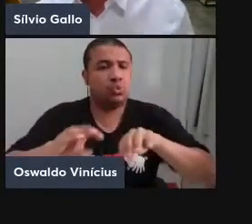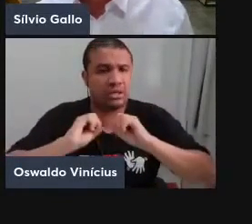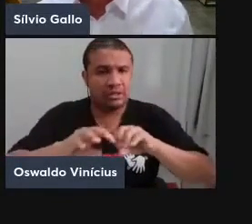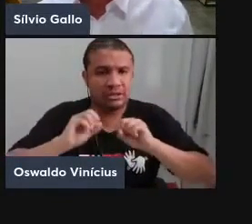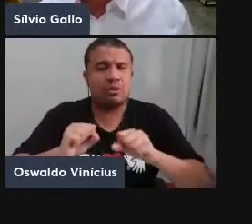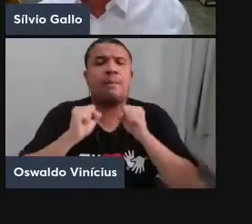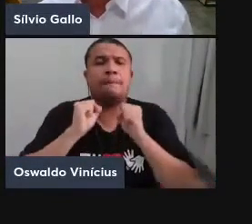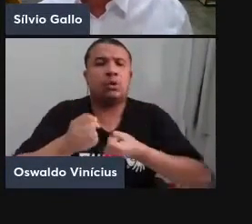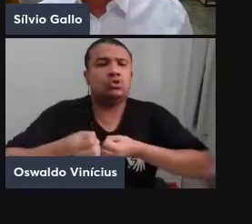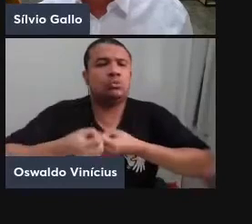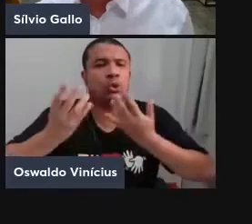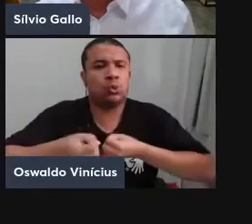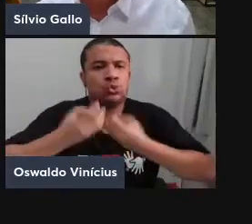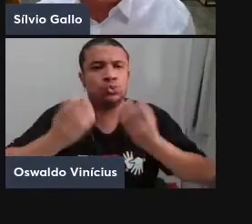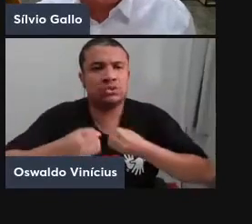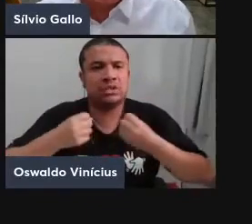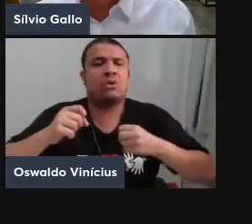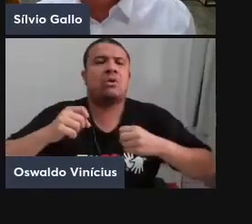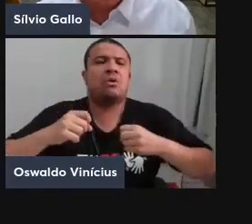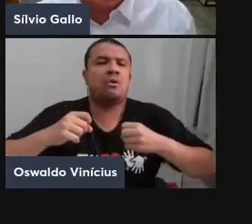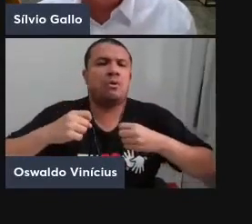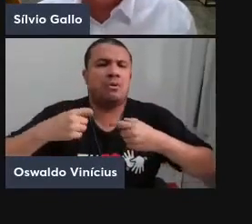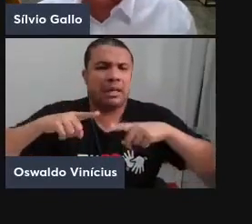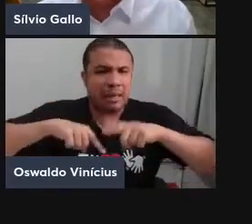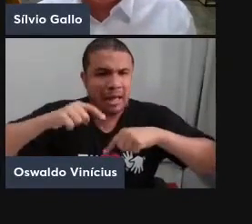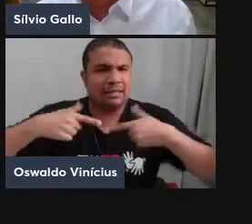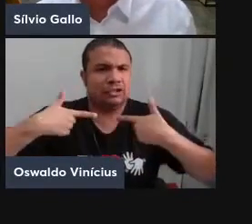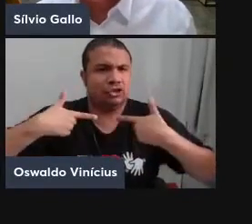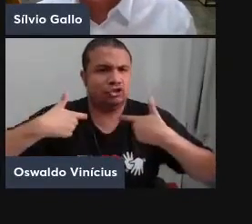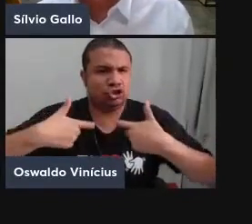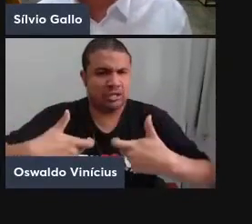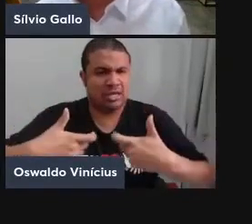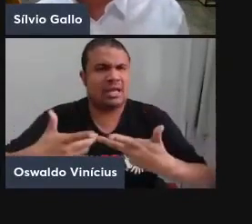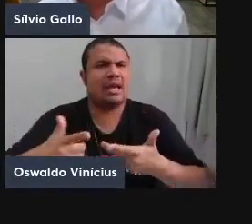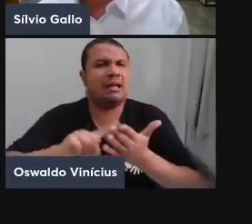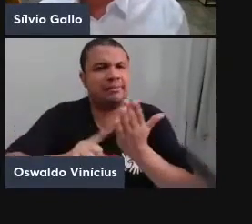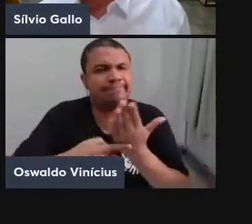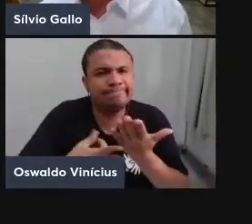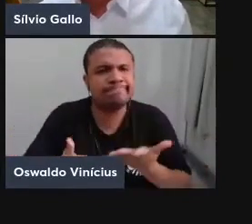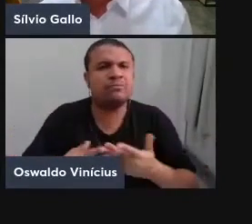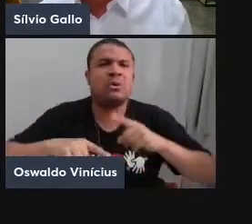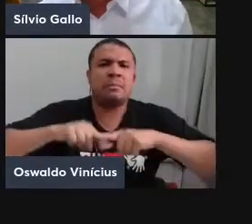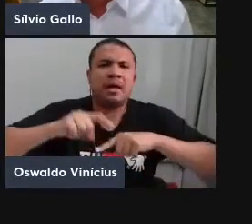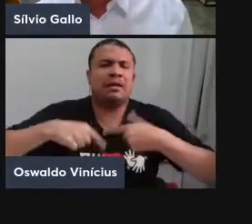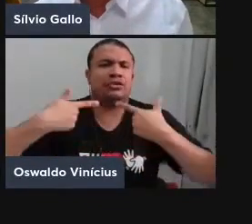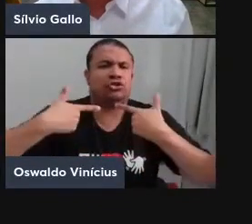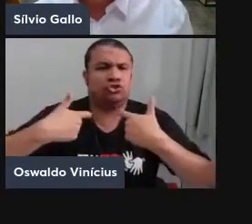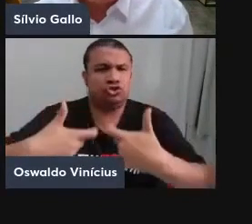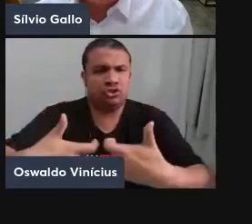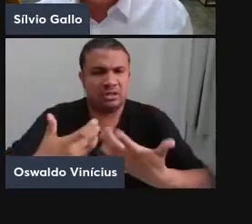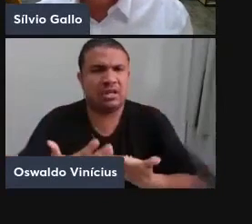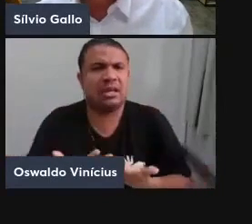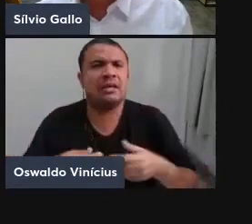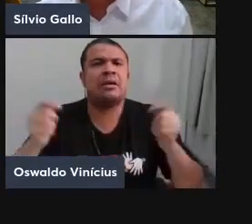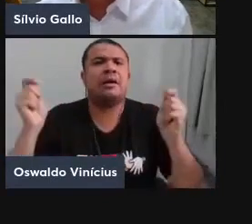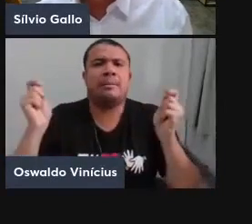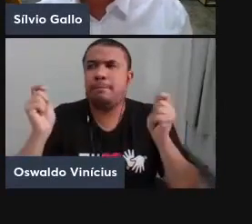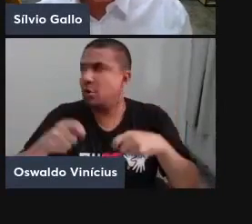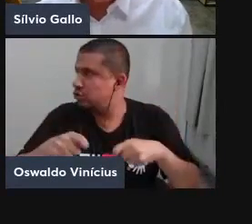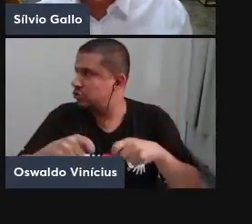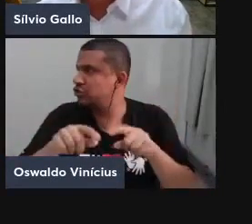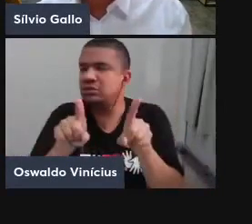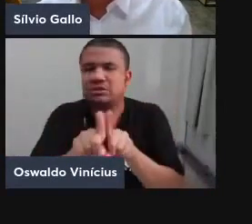produzir máquinas de guerra, ensinar, educar, produzindo máquinas de guerra que possibilitem